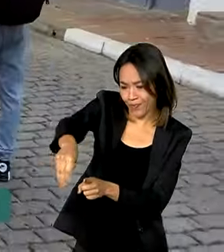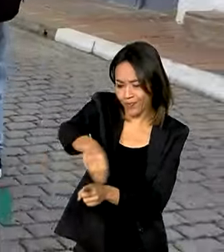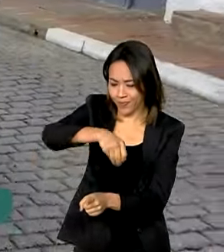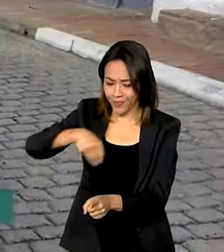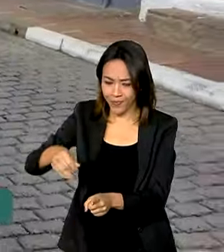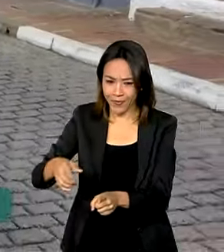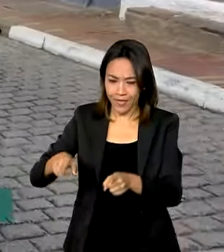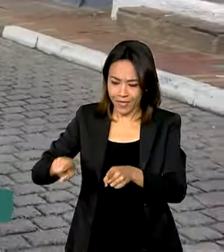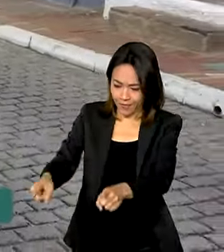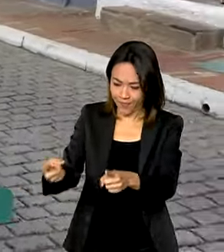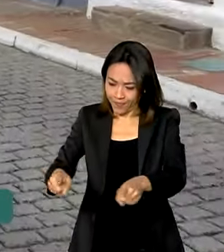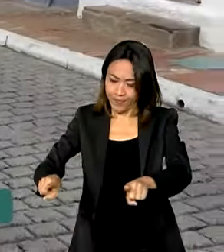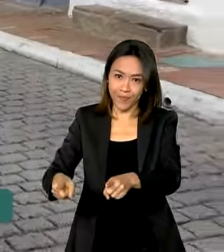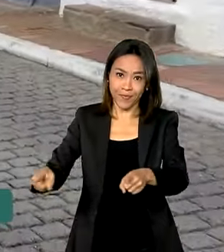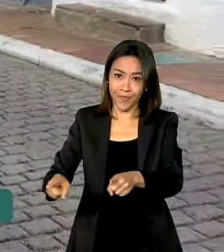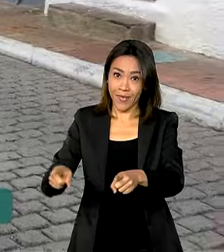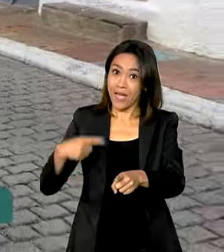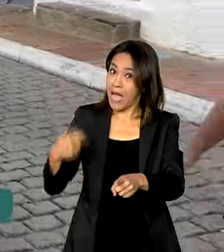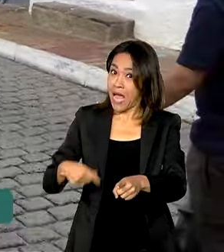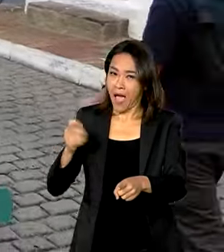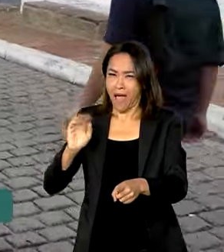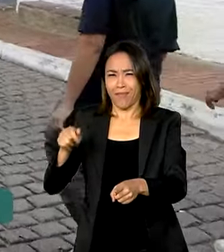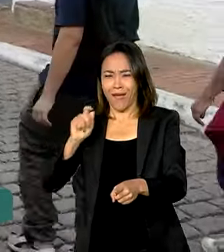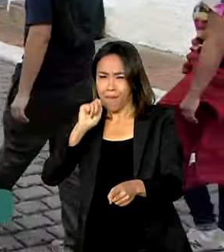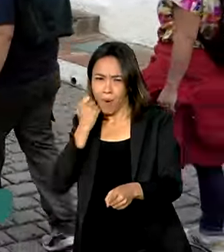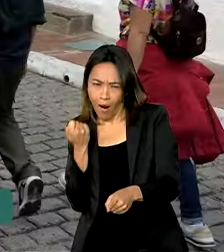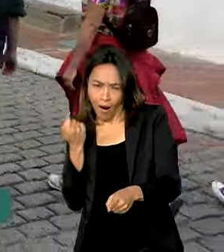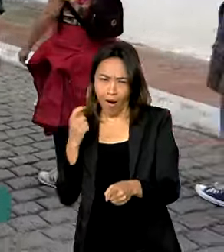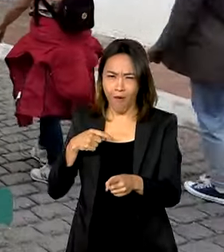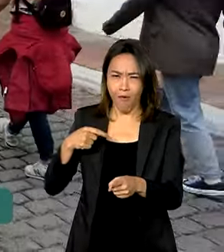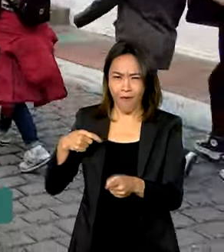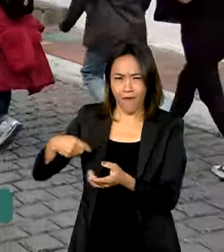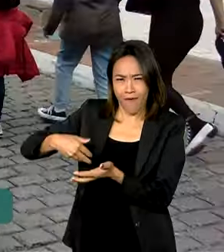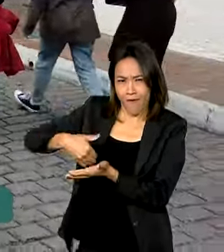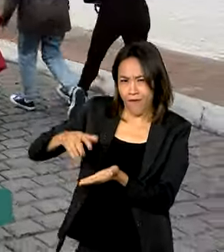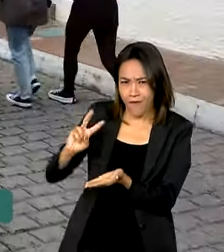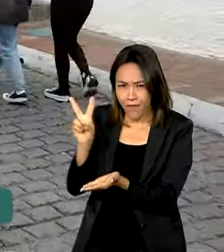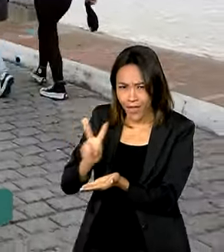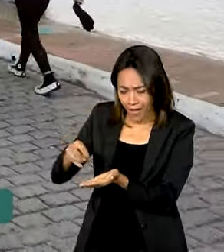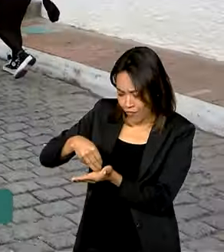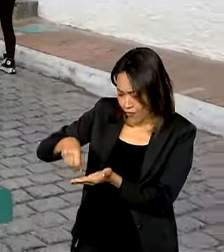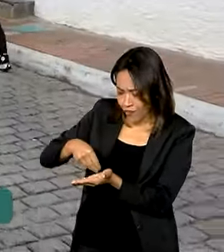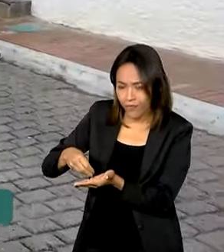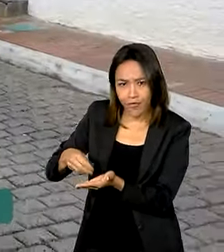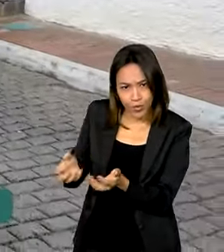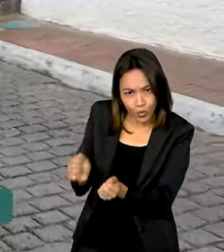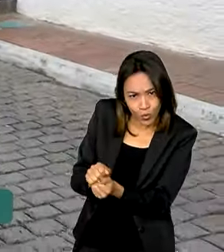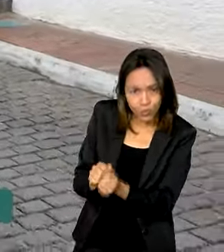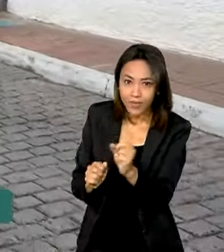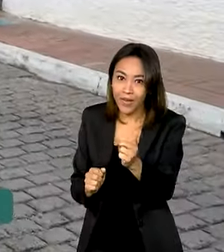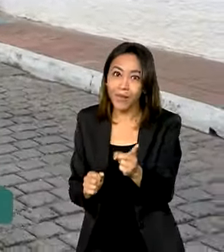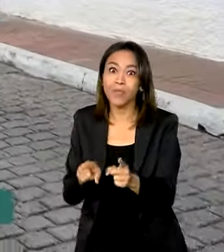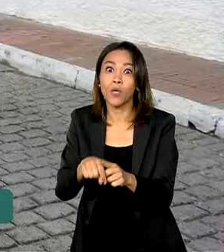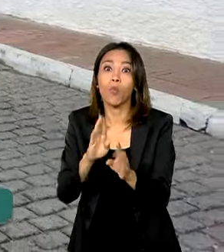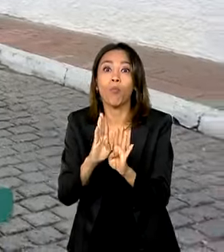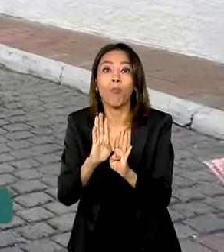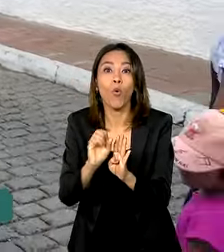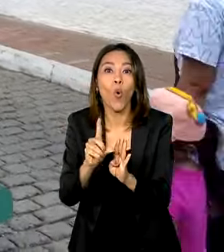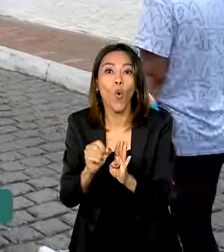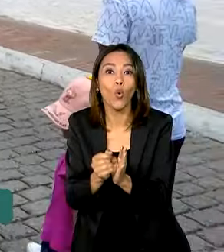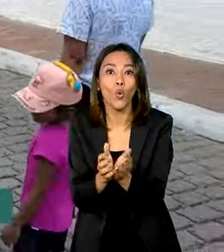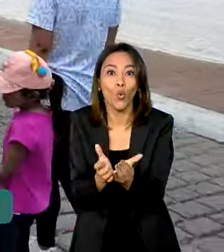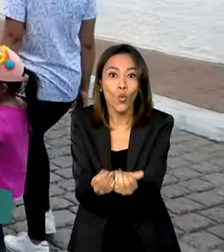em espeto. E não acompanha pão de alho nem vinagrete, como no Brasil, mas sim a arepa, um bolo de milho famoso, e